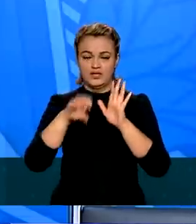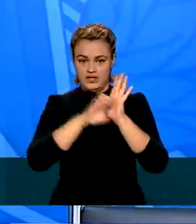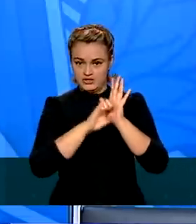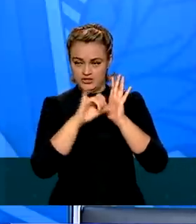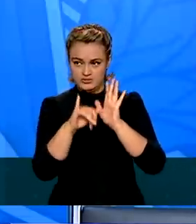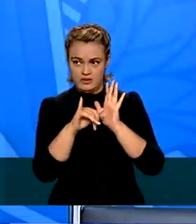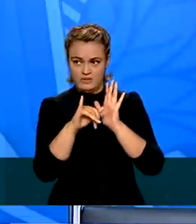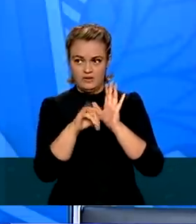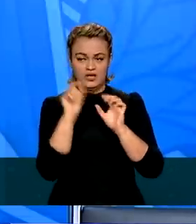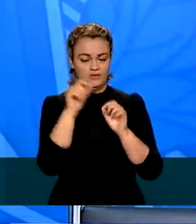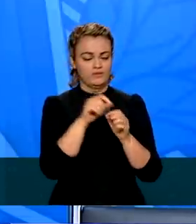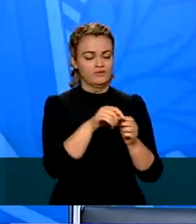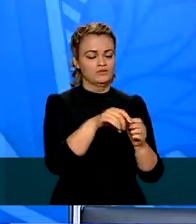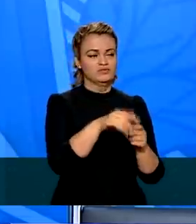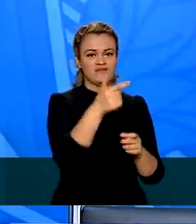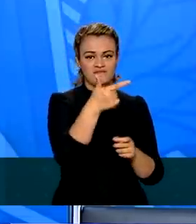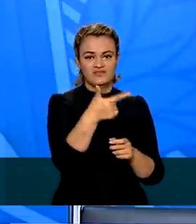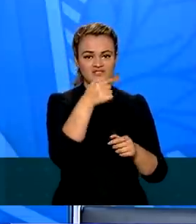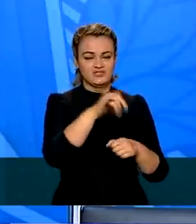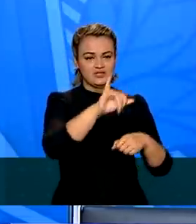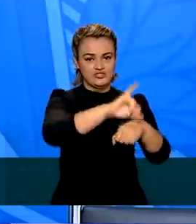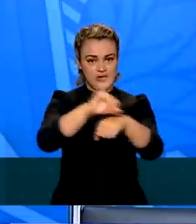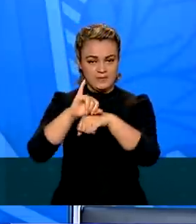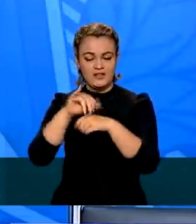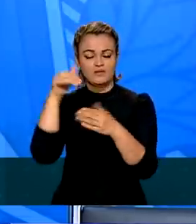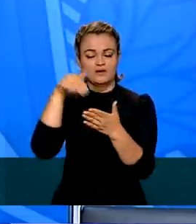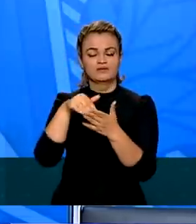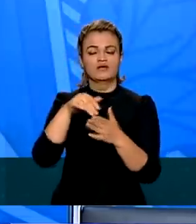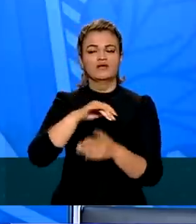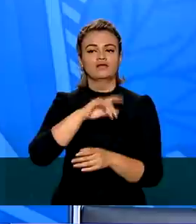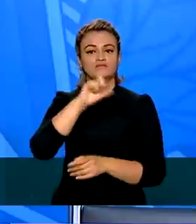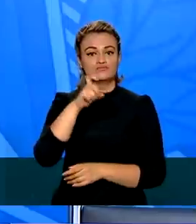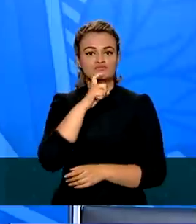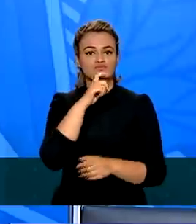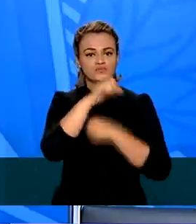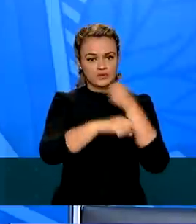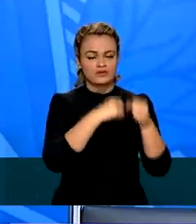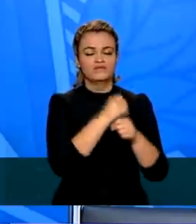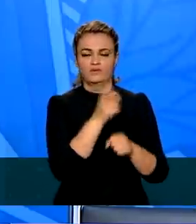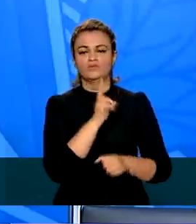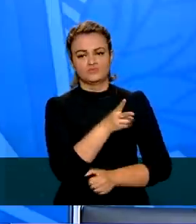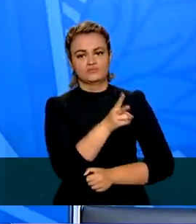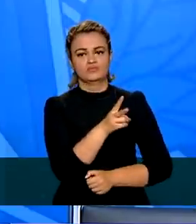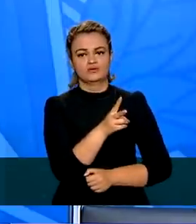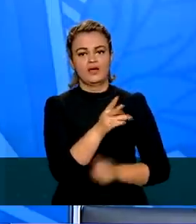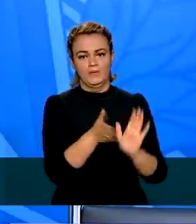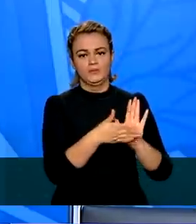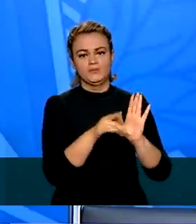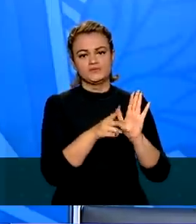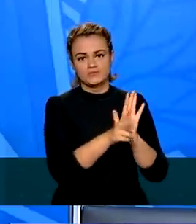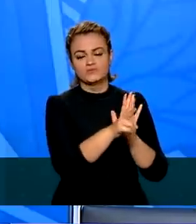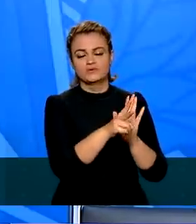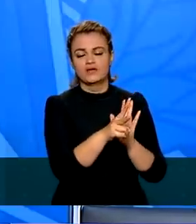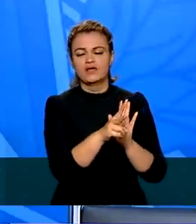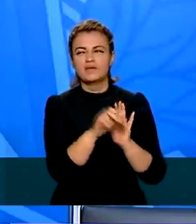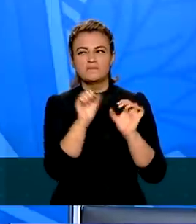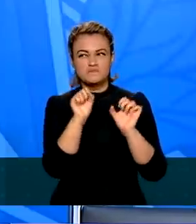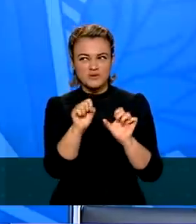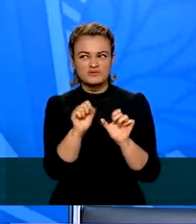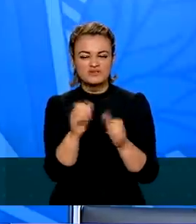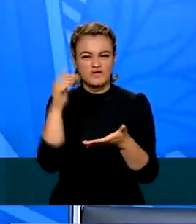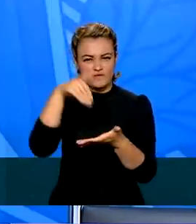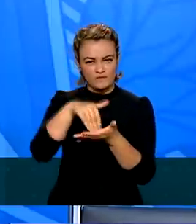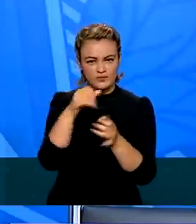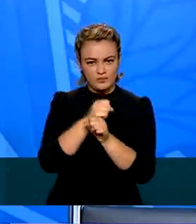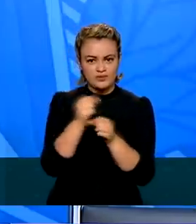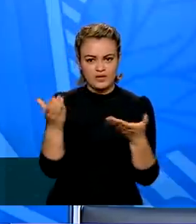nas 27 capitais, até julho do ano que vem, estão mantidas. Inclusive, podemos ter até o final desse